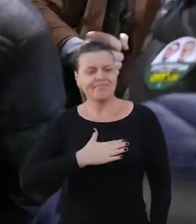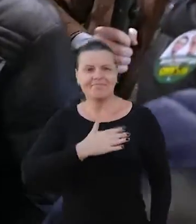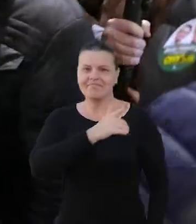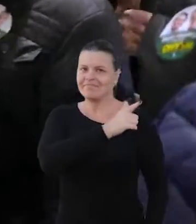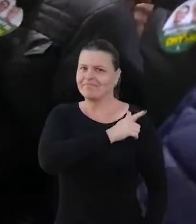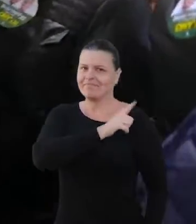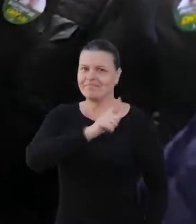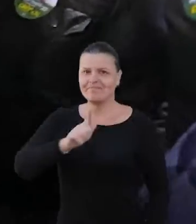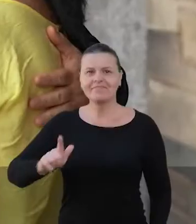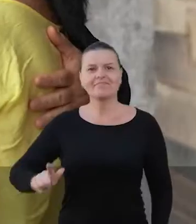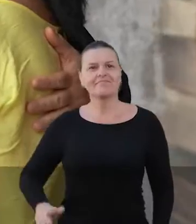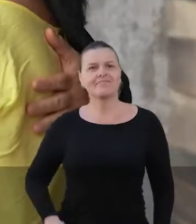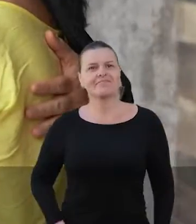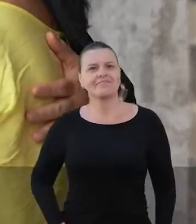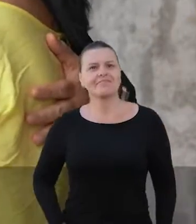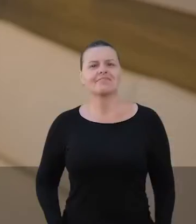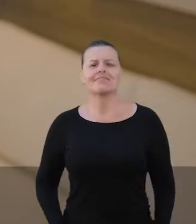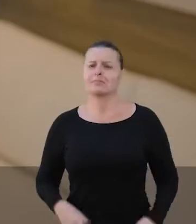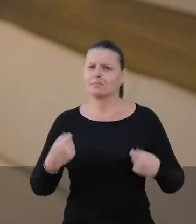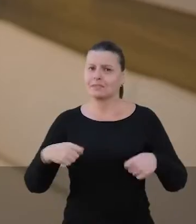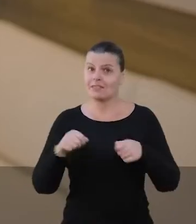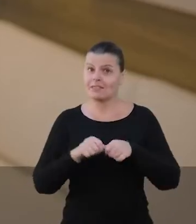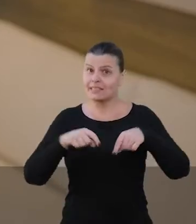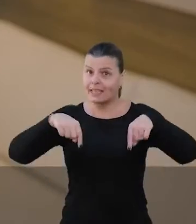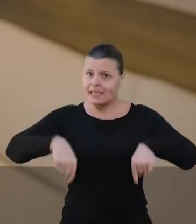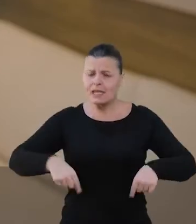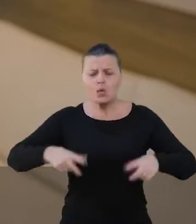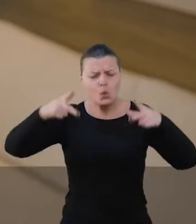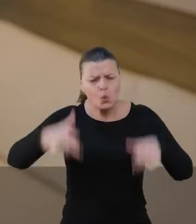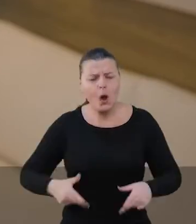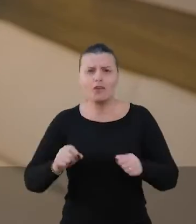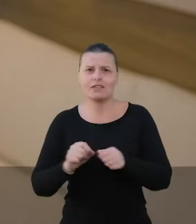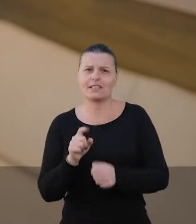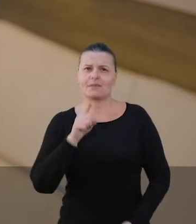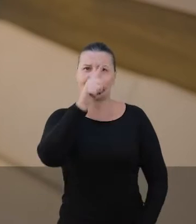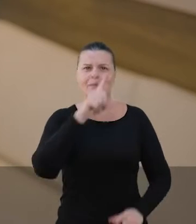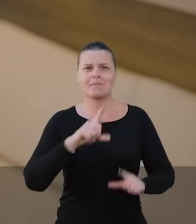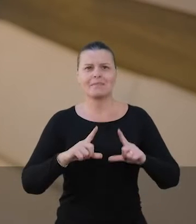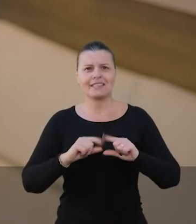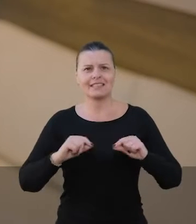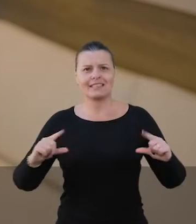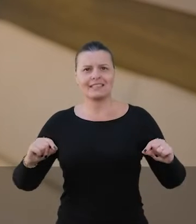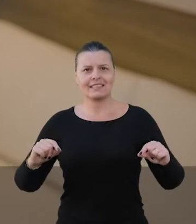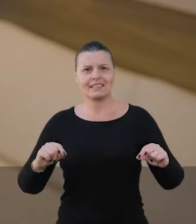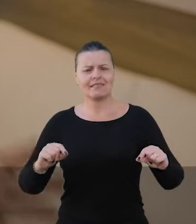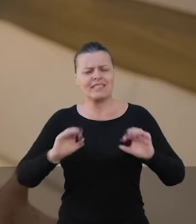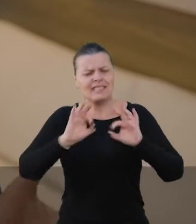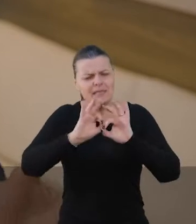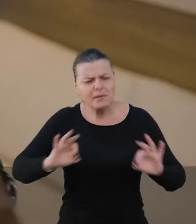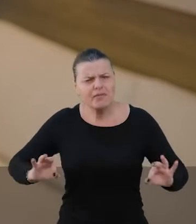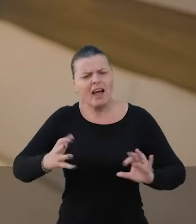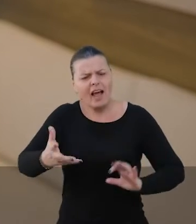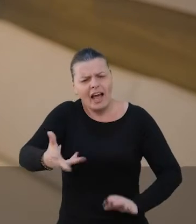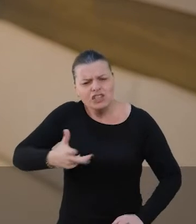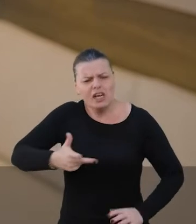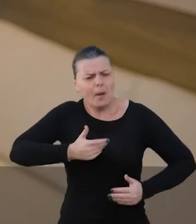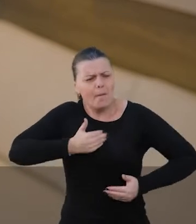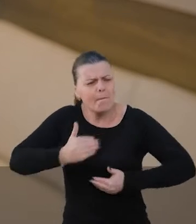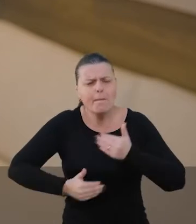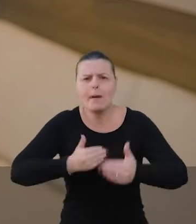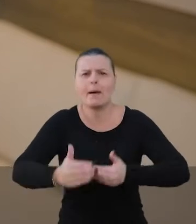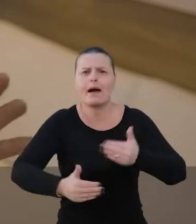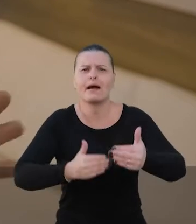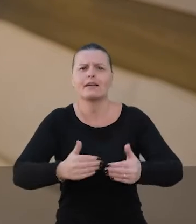Onyx, meu governador. Temos que fazer aqui o mesmo que fizemos lá em Brasília. Simplificar, agilizar os